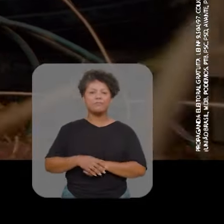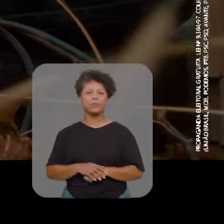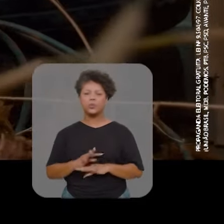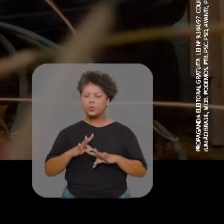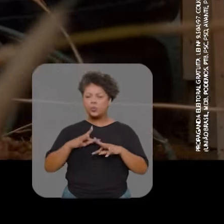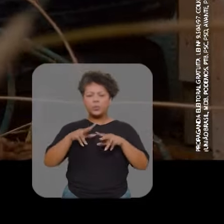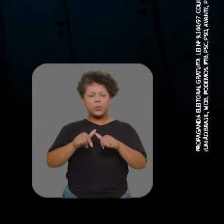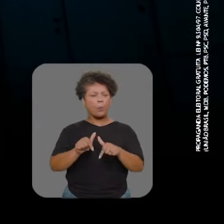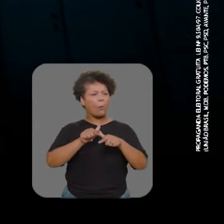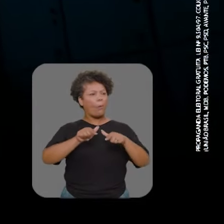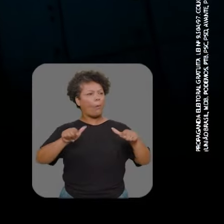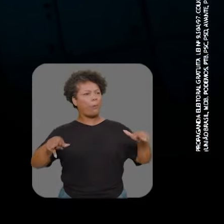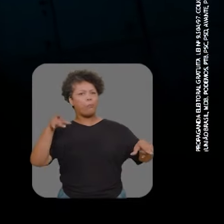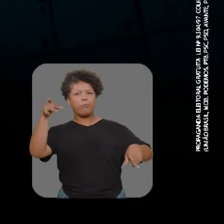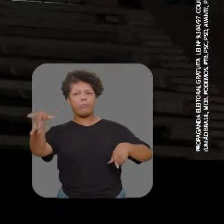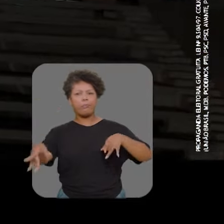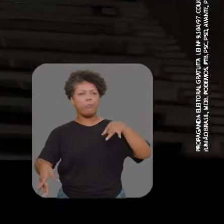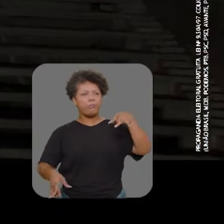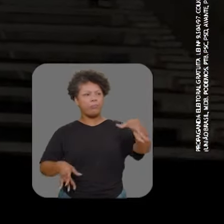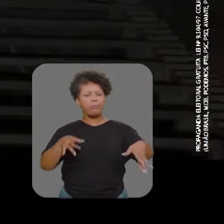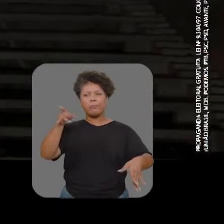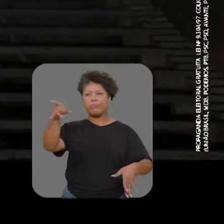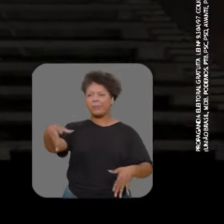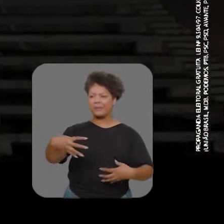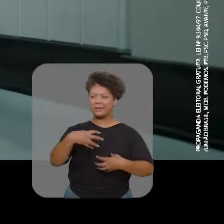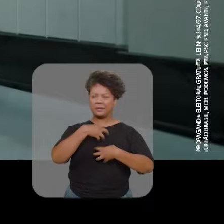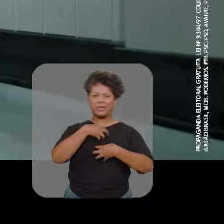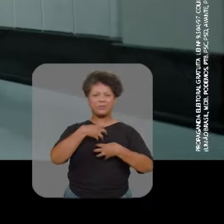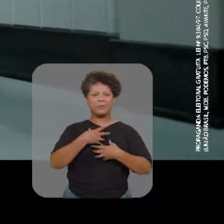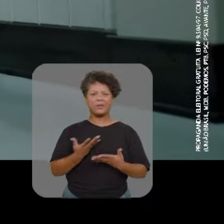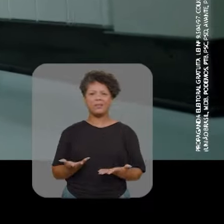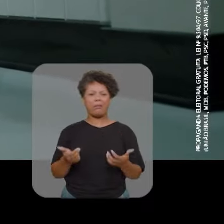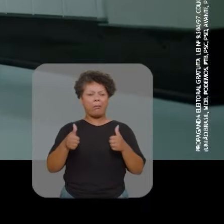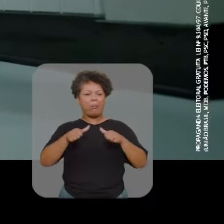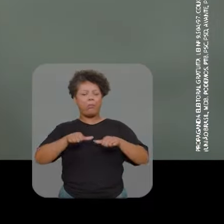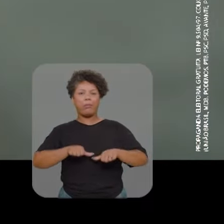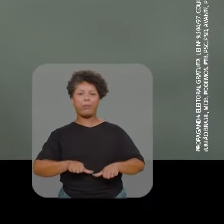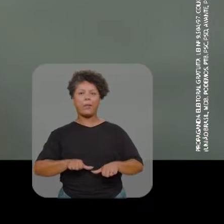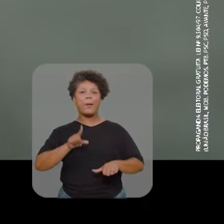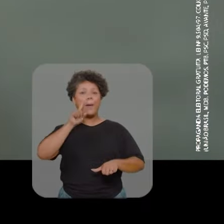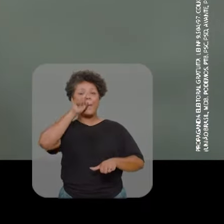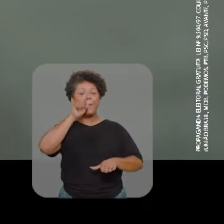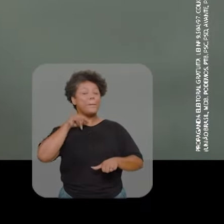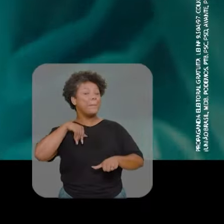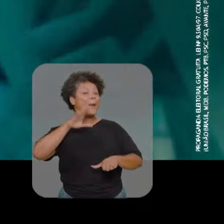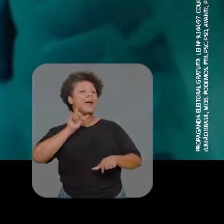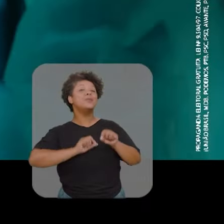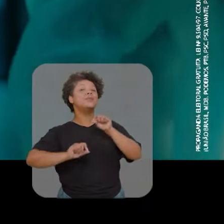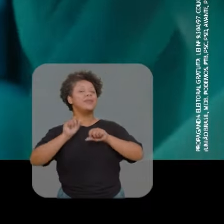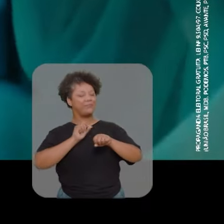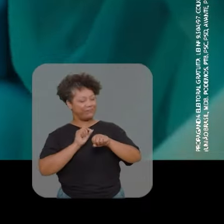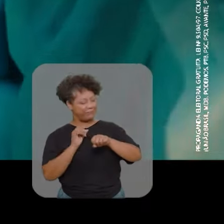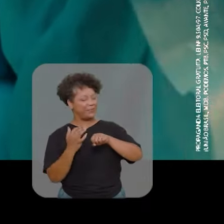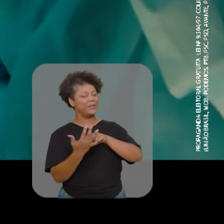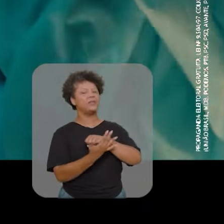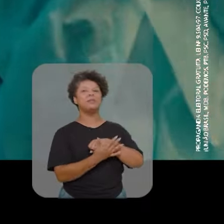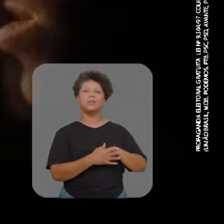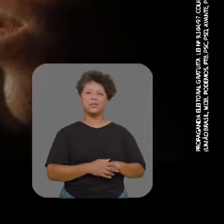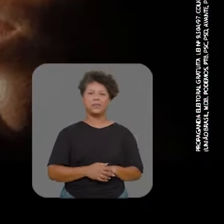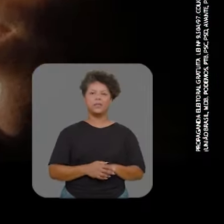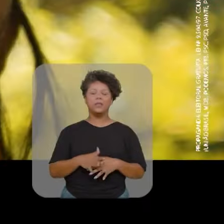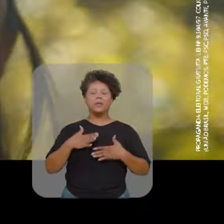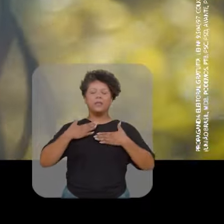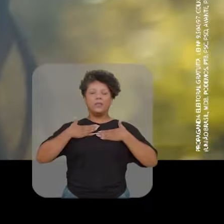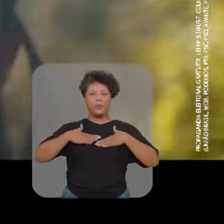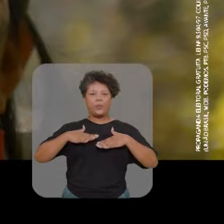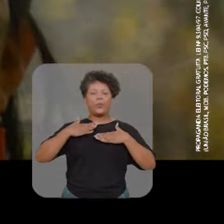Tudo abandonado. Sensação de terra arrasada. E para gravar, a pandemia. A